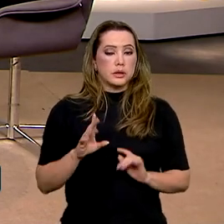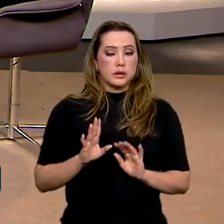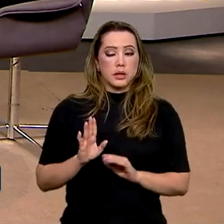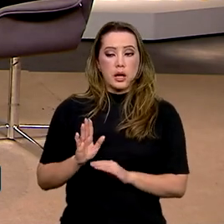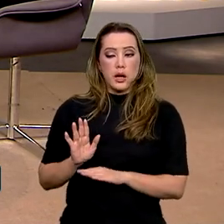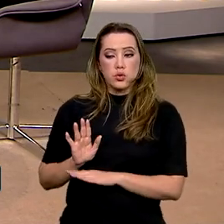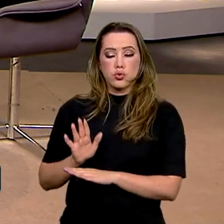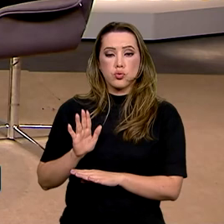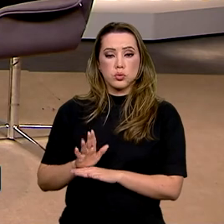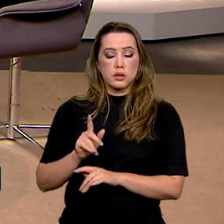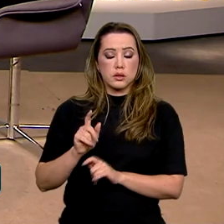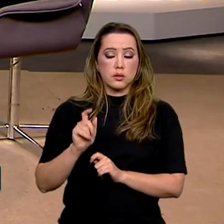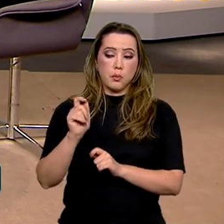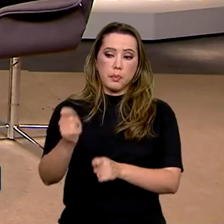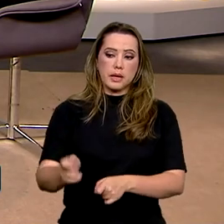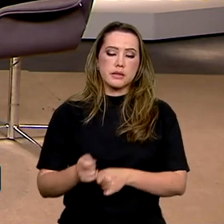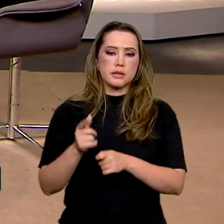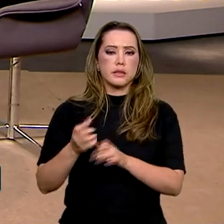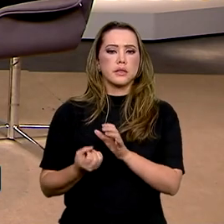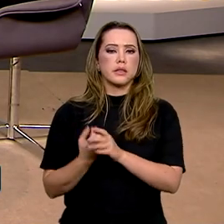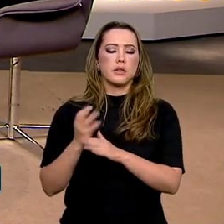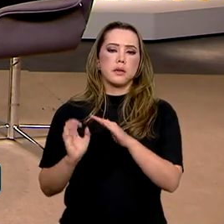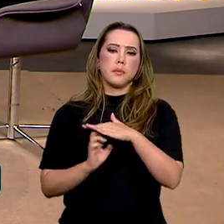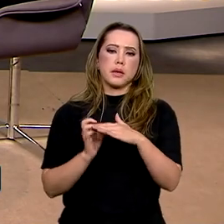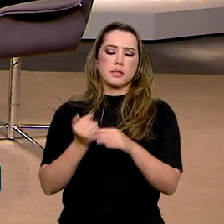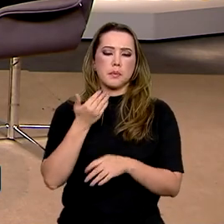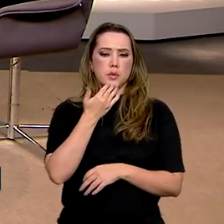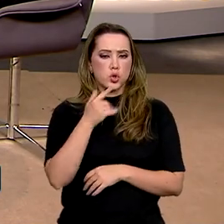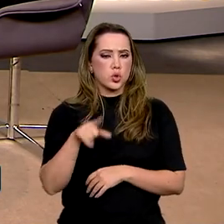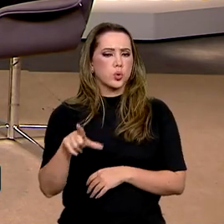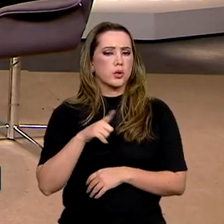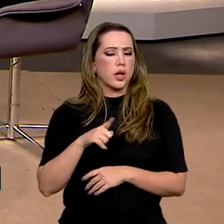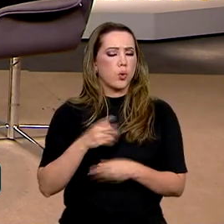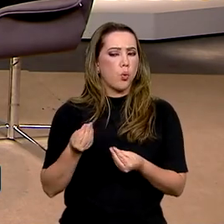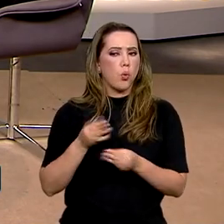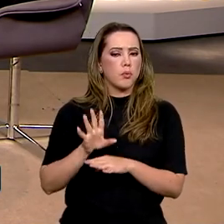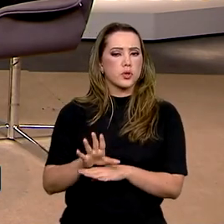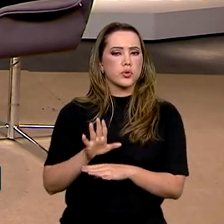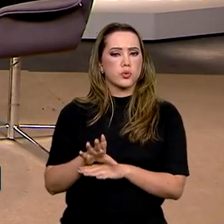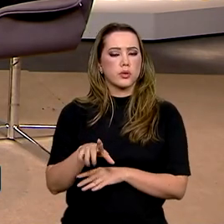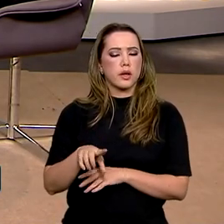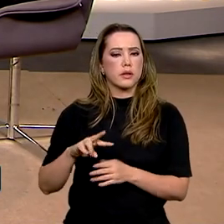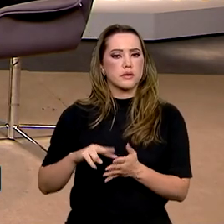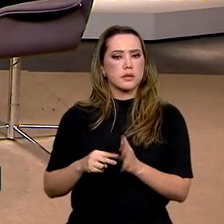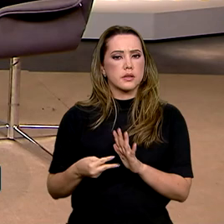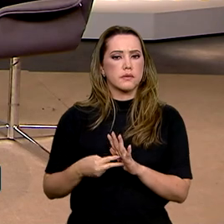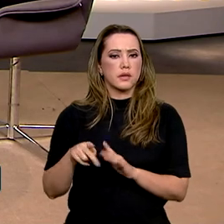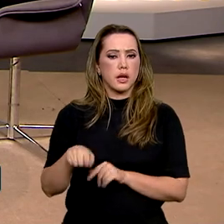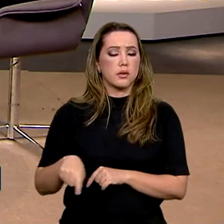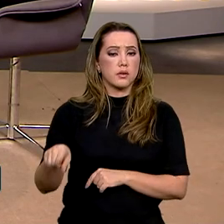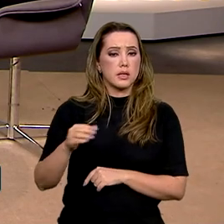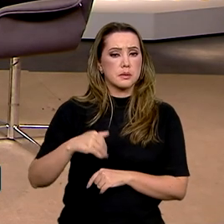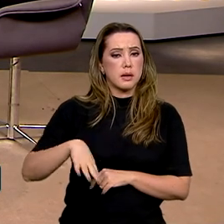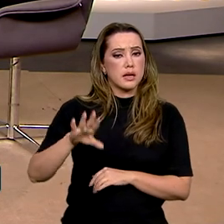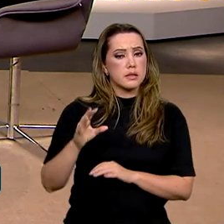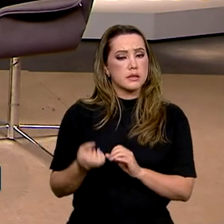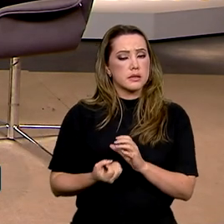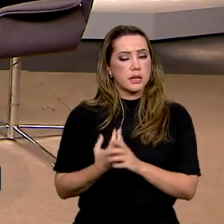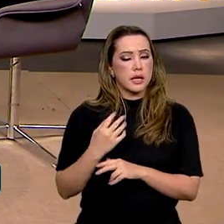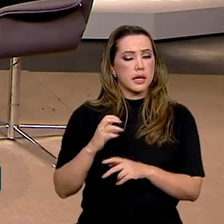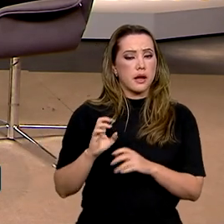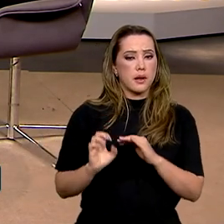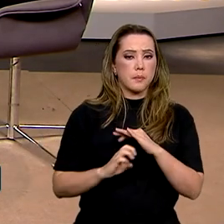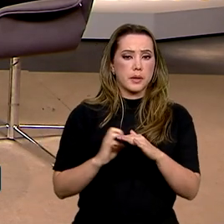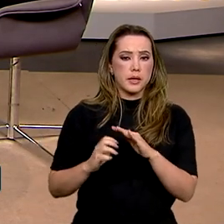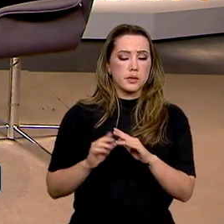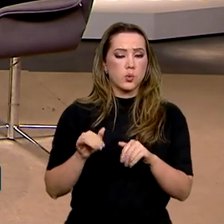o pescador empreendedor. Vocês têm recebido esse tipo de demanda? Como ajudá-los nesse sentido deles serem mais empreendedores? Se sim,